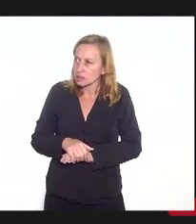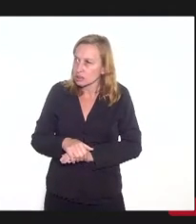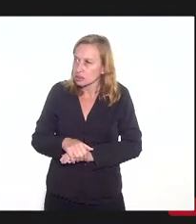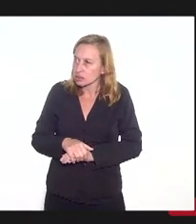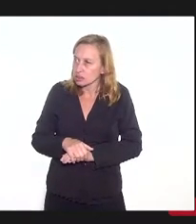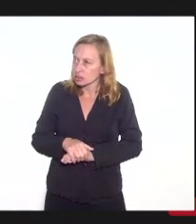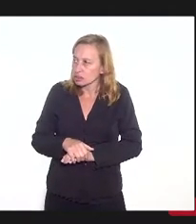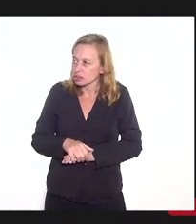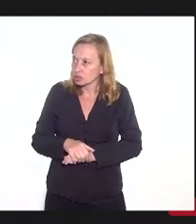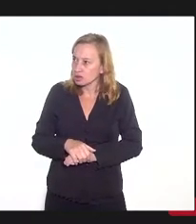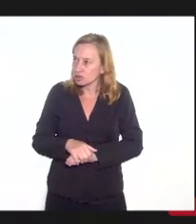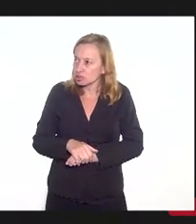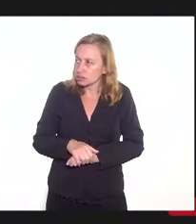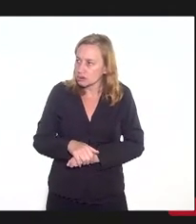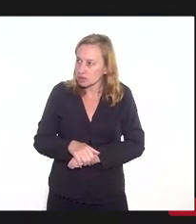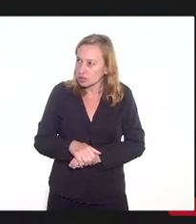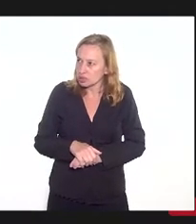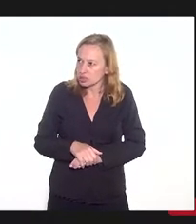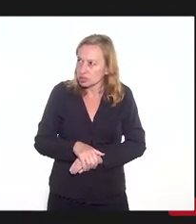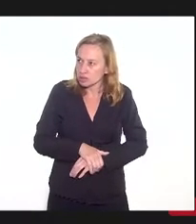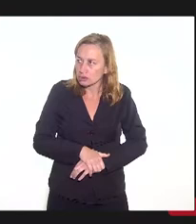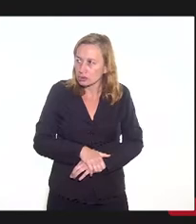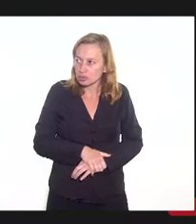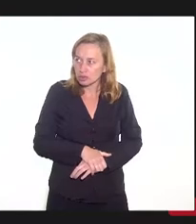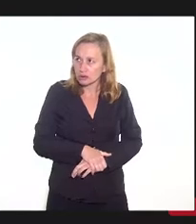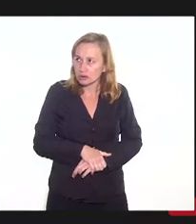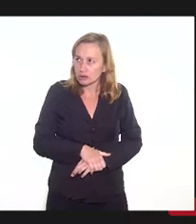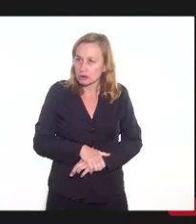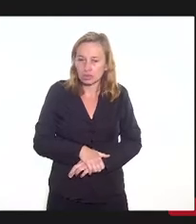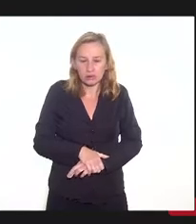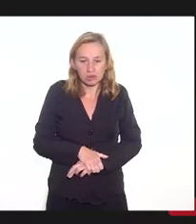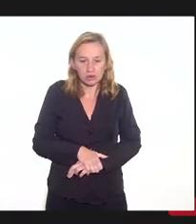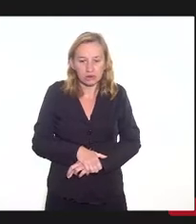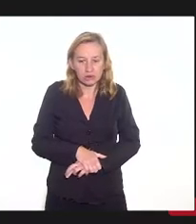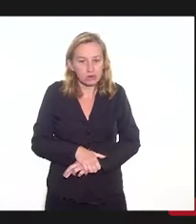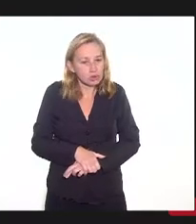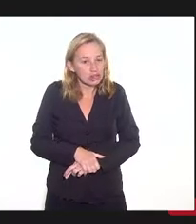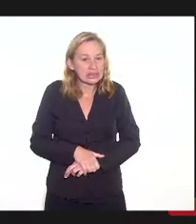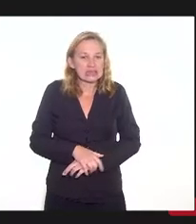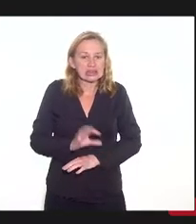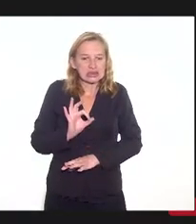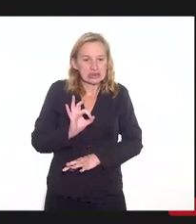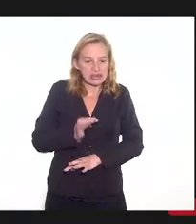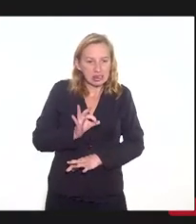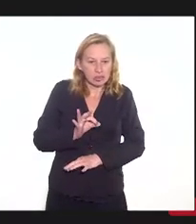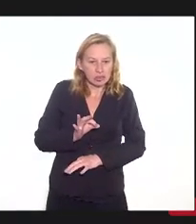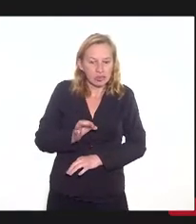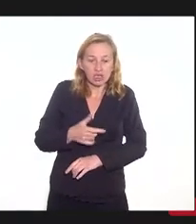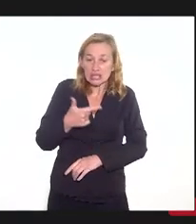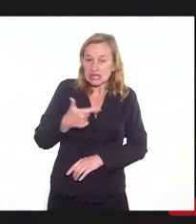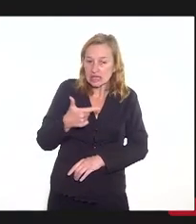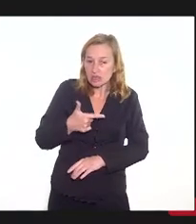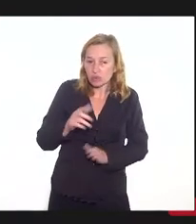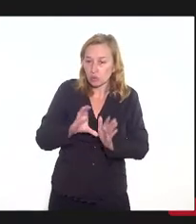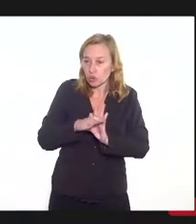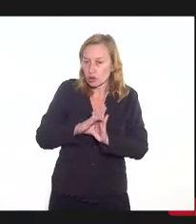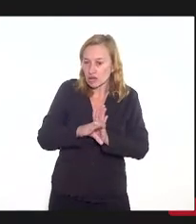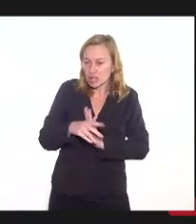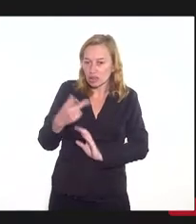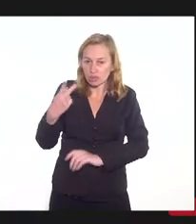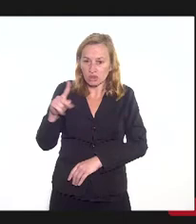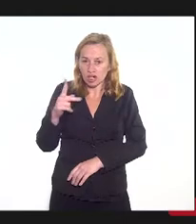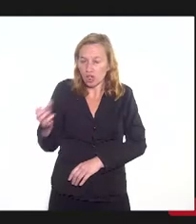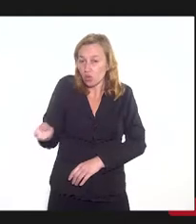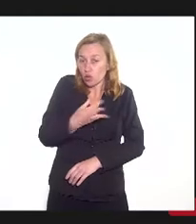tecnicamente, nós não estamos sob regime nenhum. Não, tecnicamente, segundo o conceito dele, estamos sob o novo